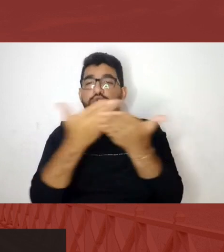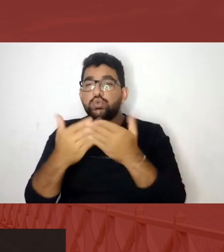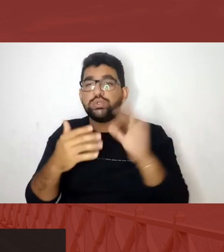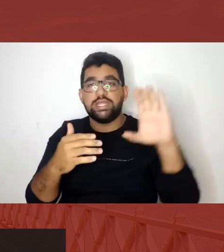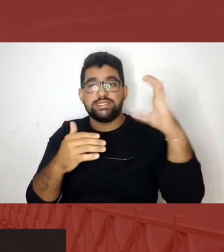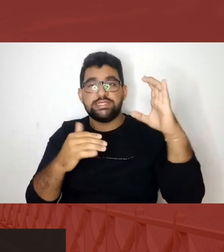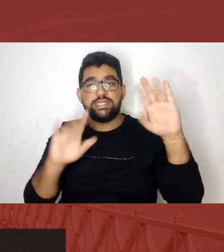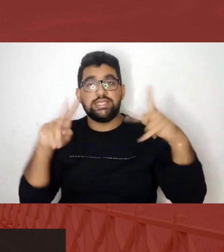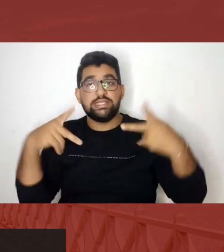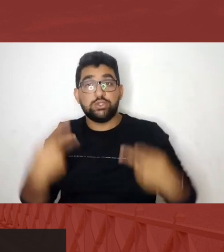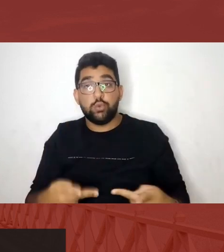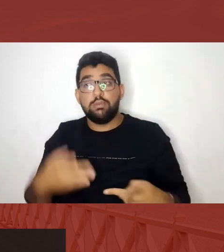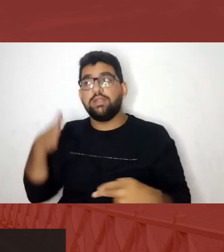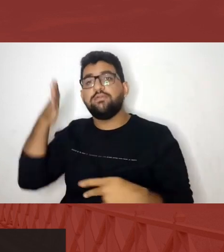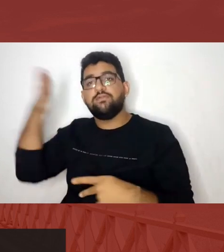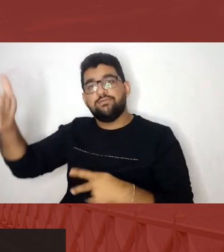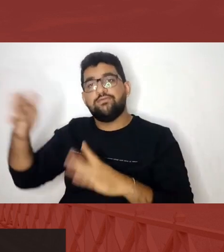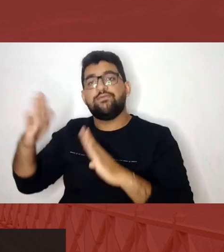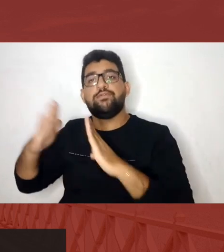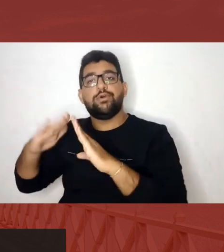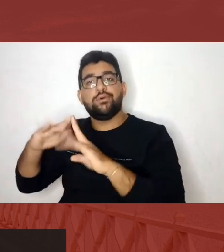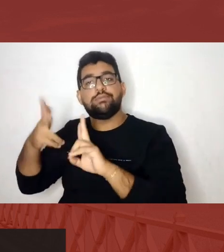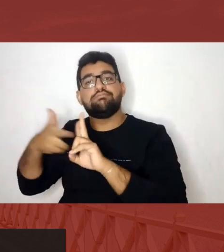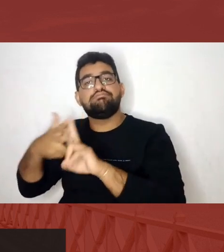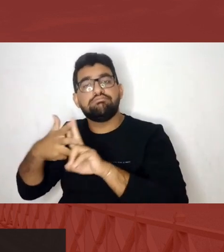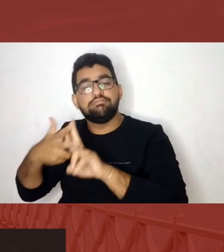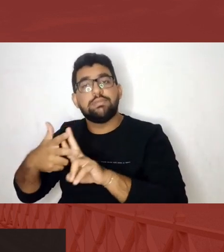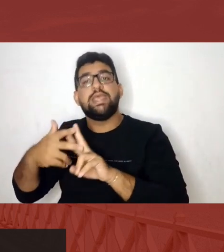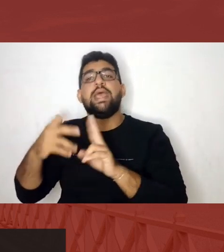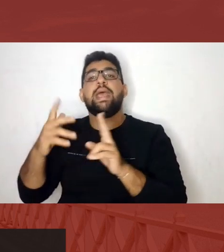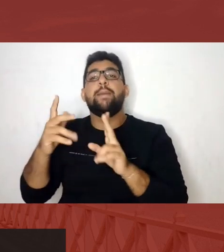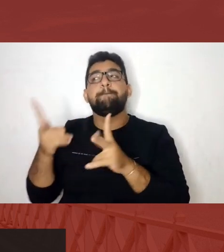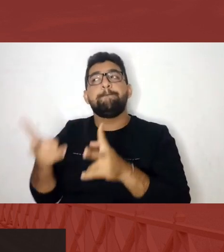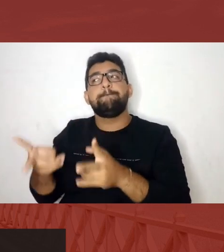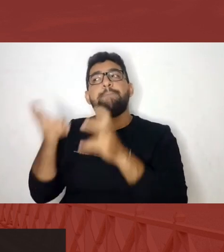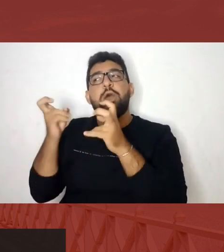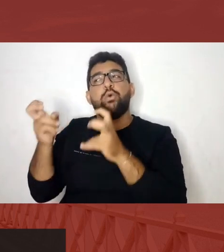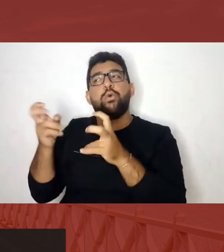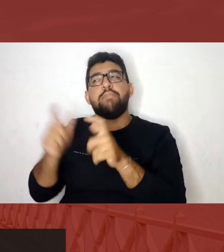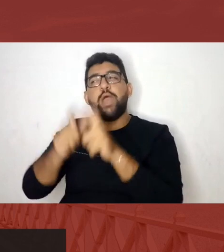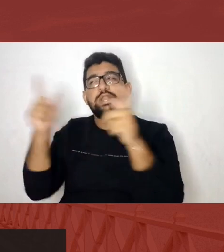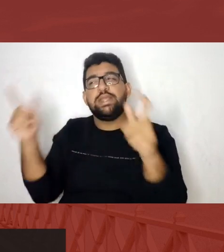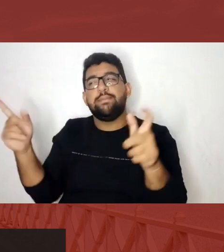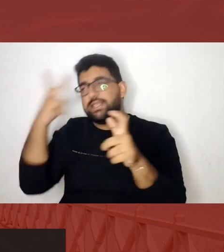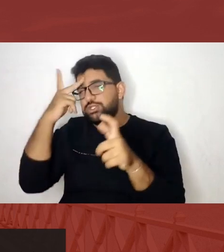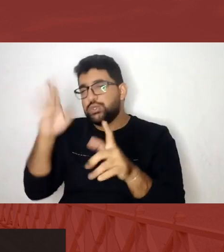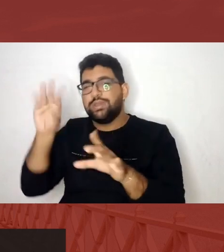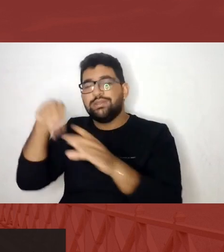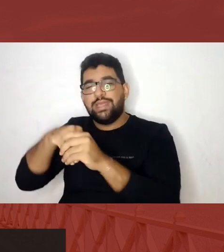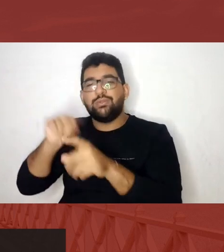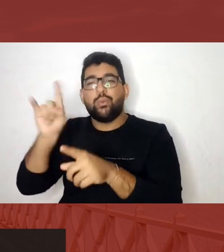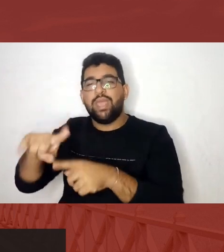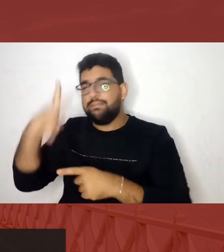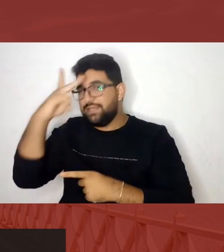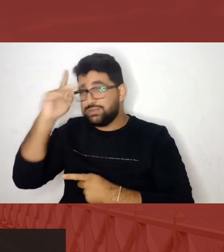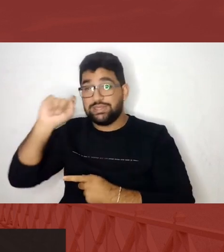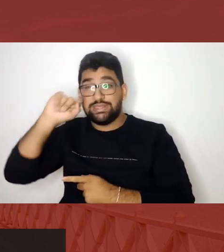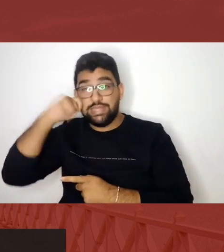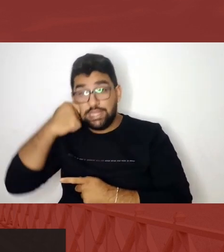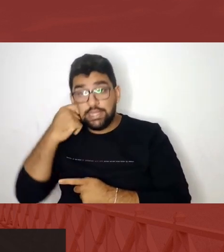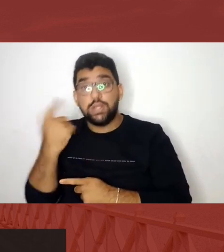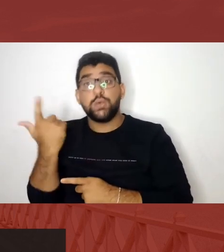presídio e enxergar que a maioria dos corpos que estão ali são corpos pretos e pode ajudar a